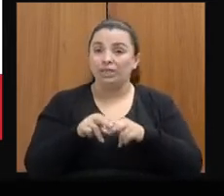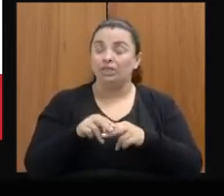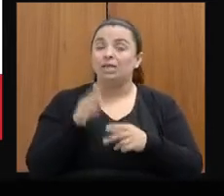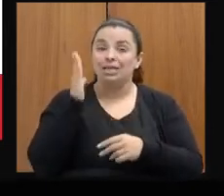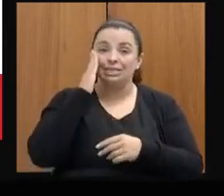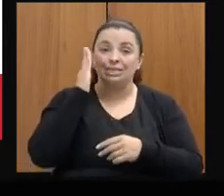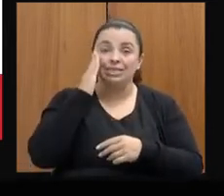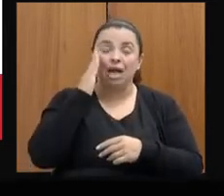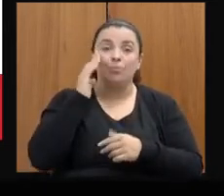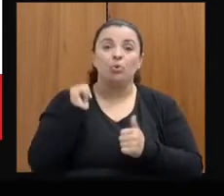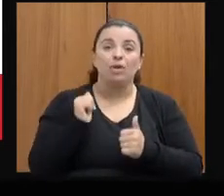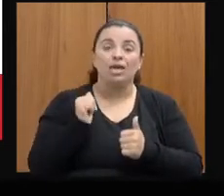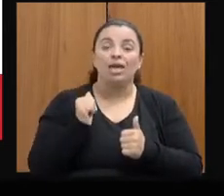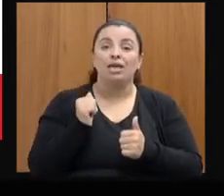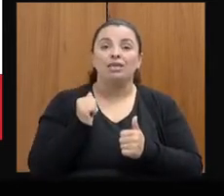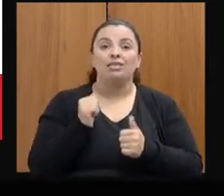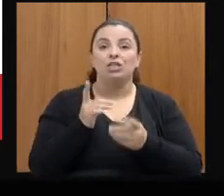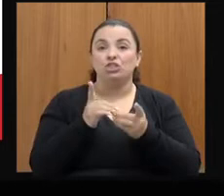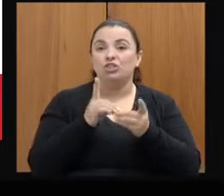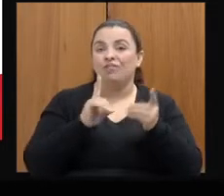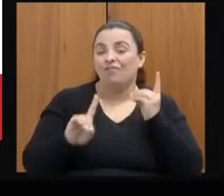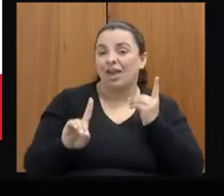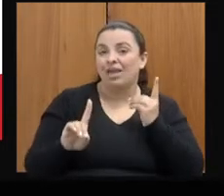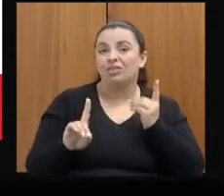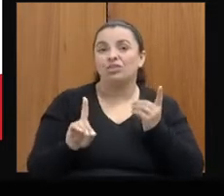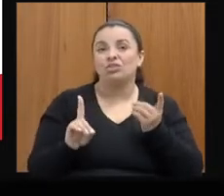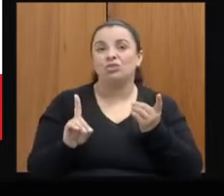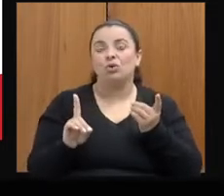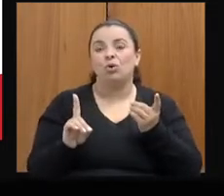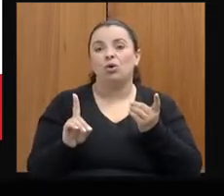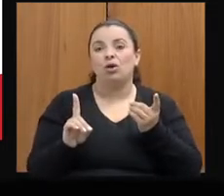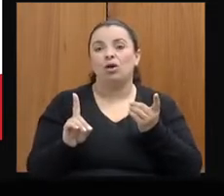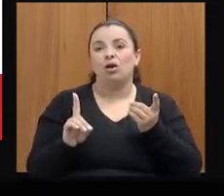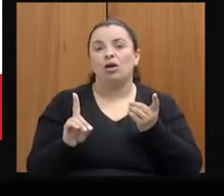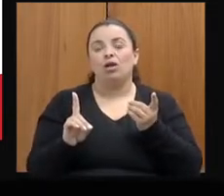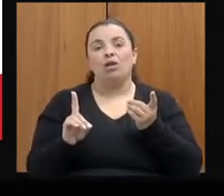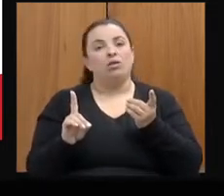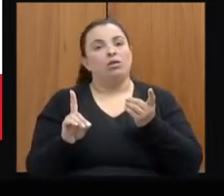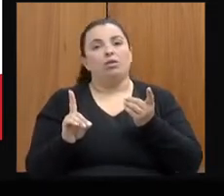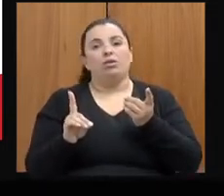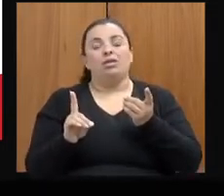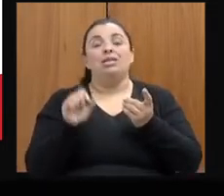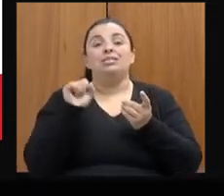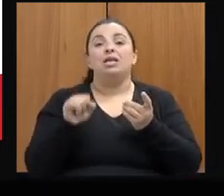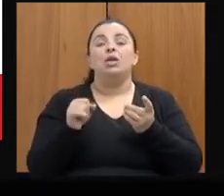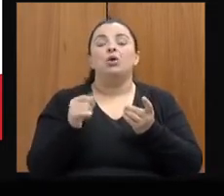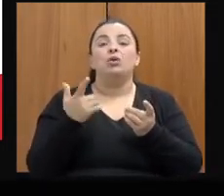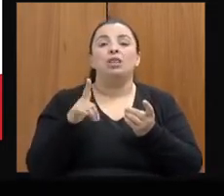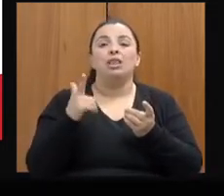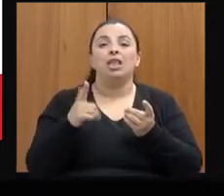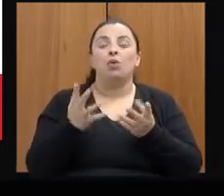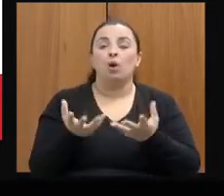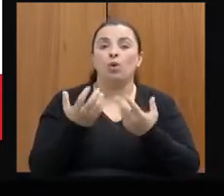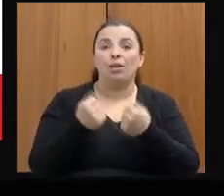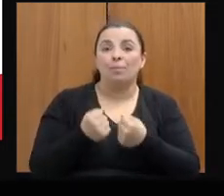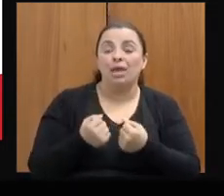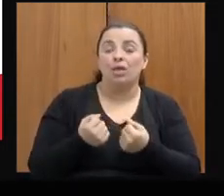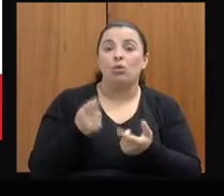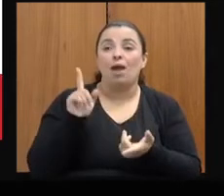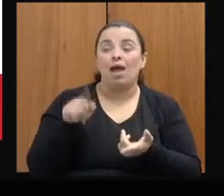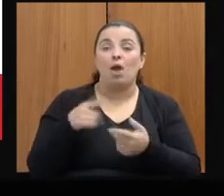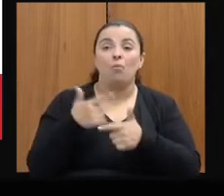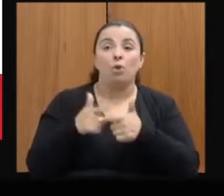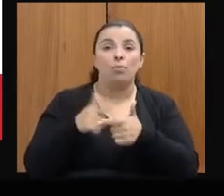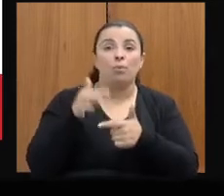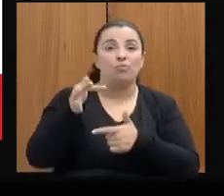bom acolhimento, hoje é divórcio e pensão. Quem me garante que amanhã não é violência doméstica? Então, até esse cuidado de orientar. Então, primeira coisa, criamos